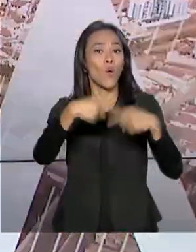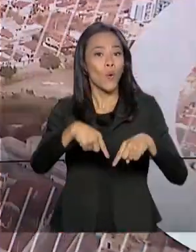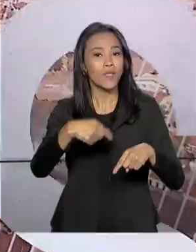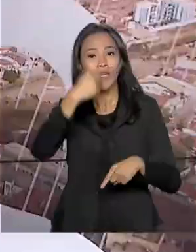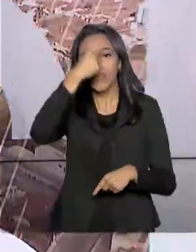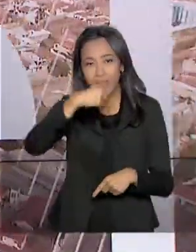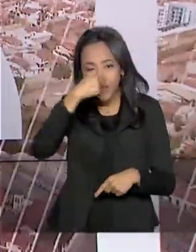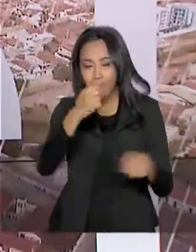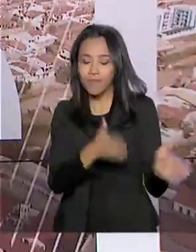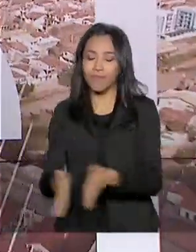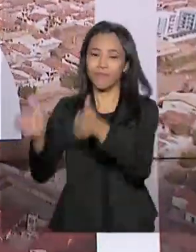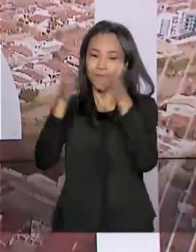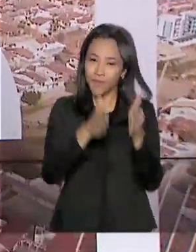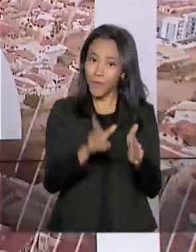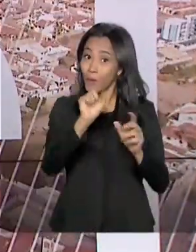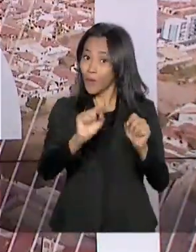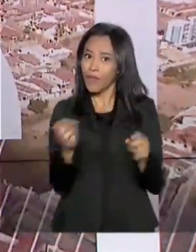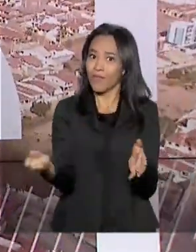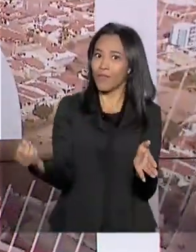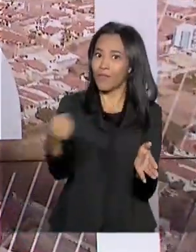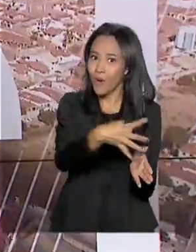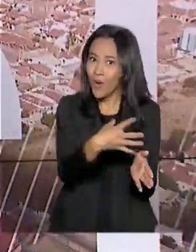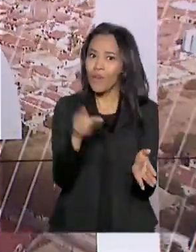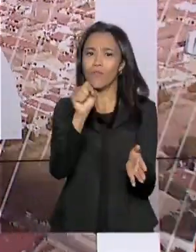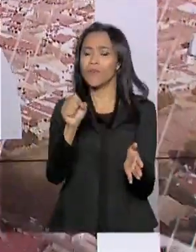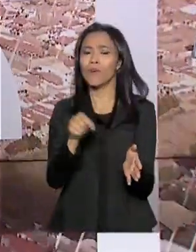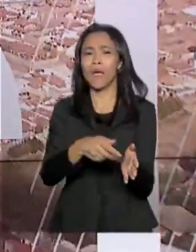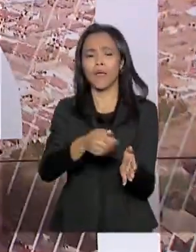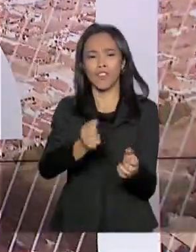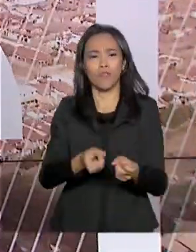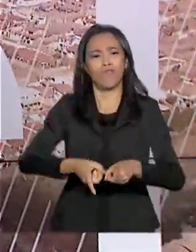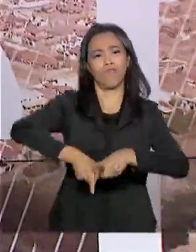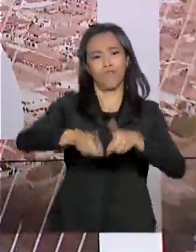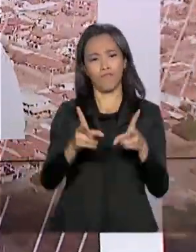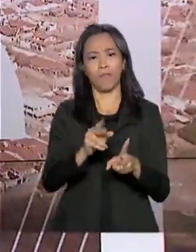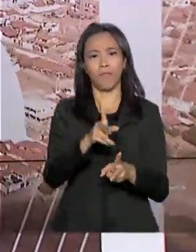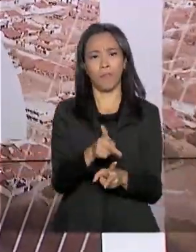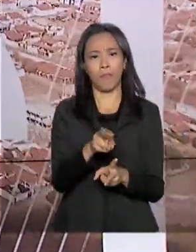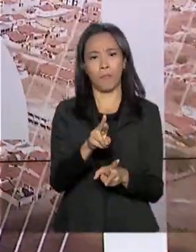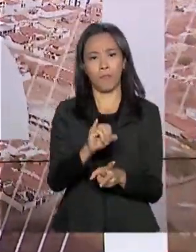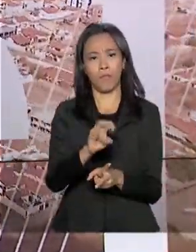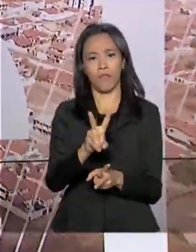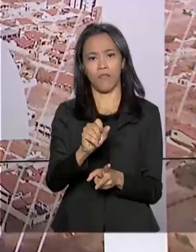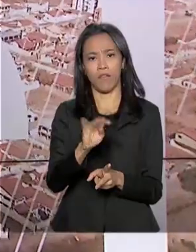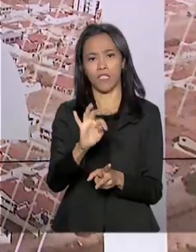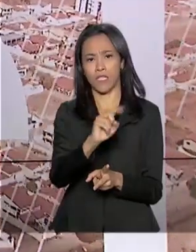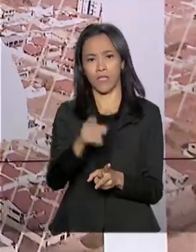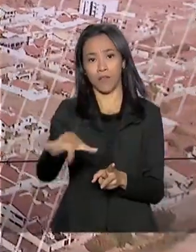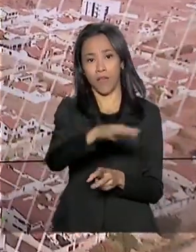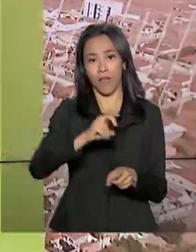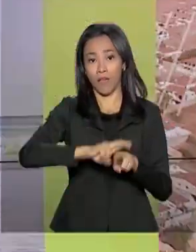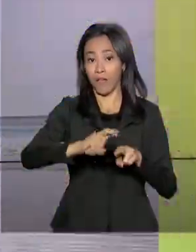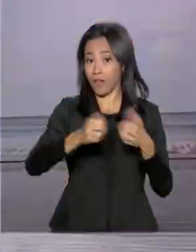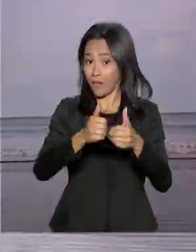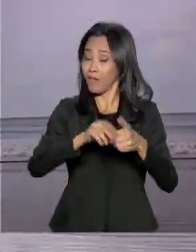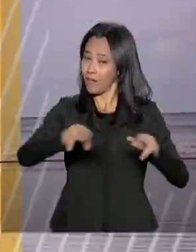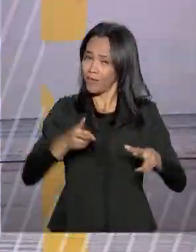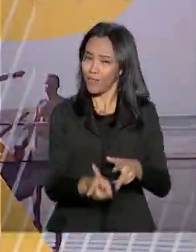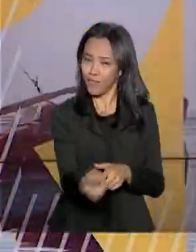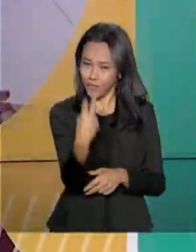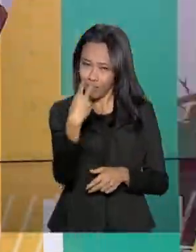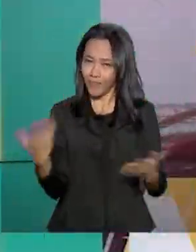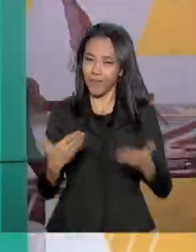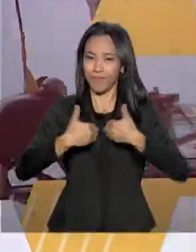a gripe. E vem aí nova rodada de privatização no setor de transportes. Fique com a gente, Brasil em Dia